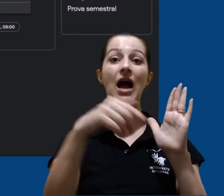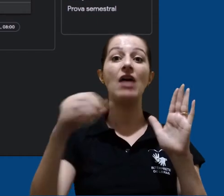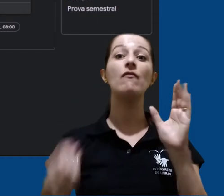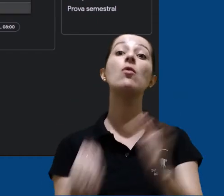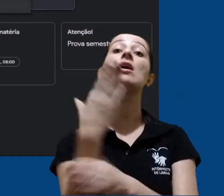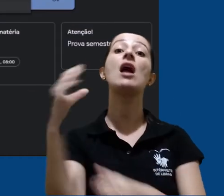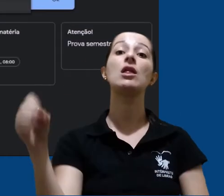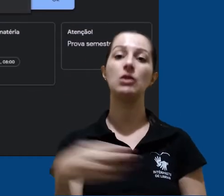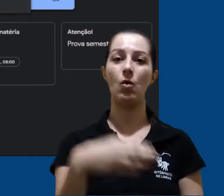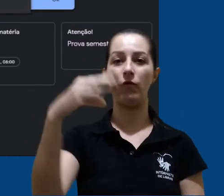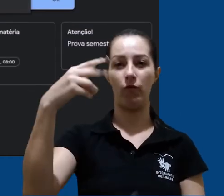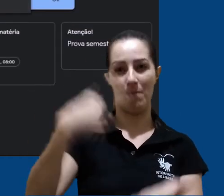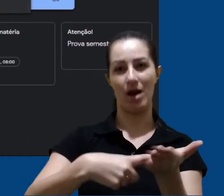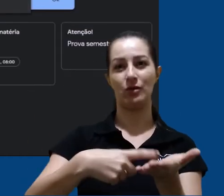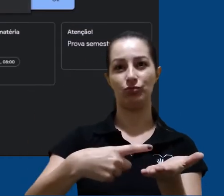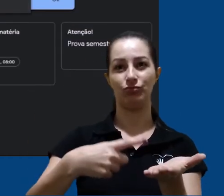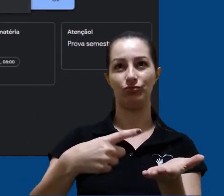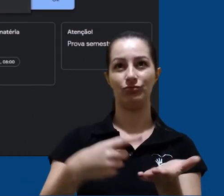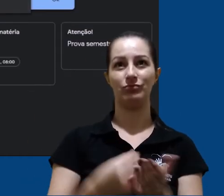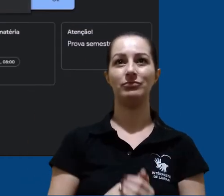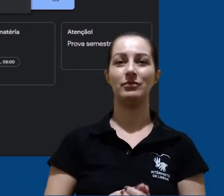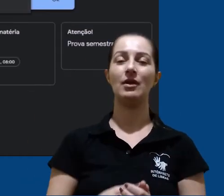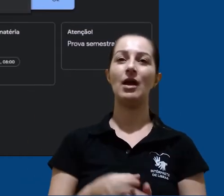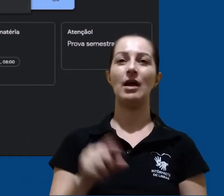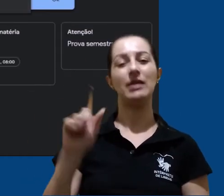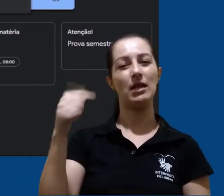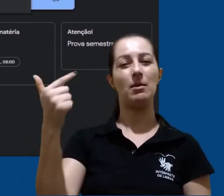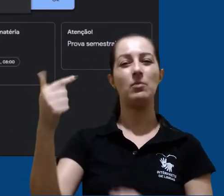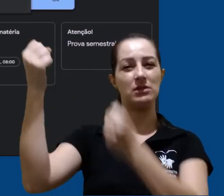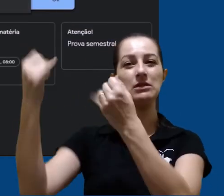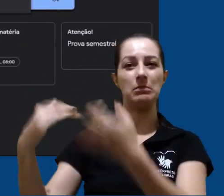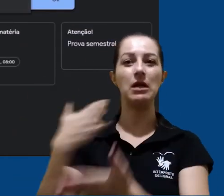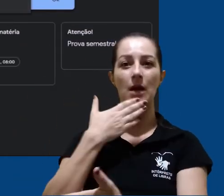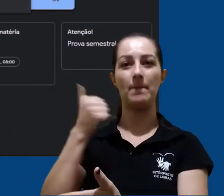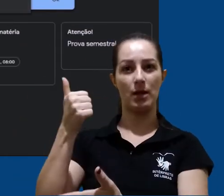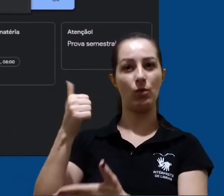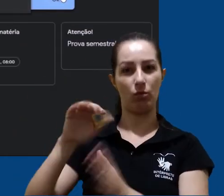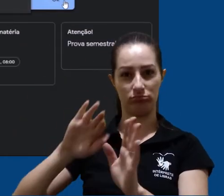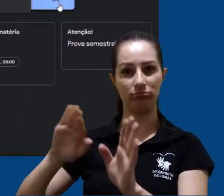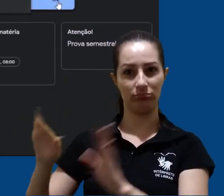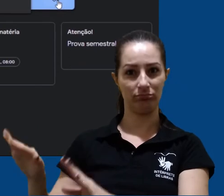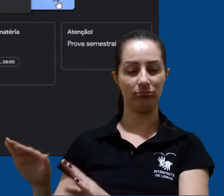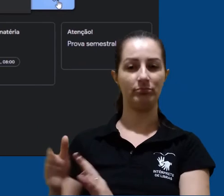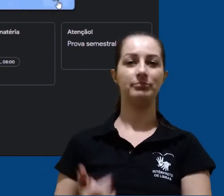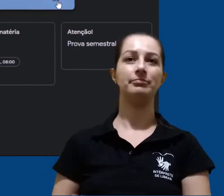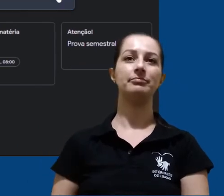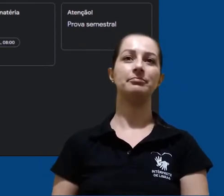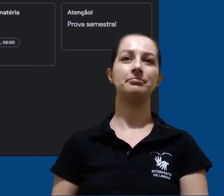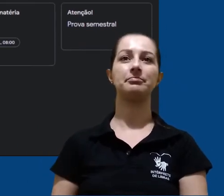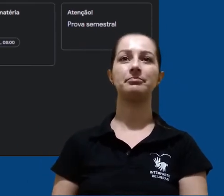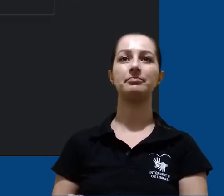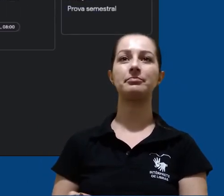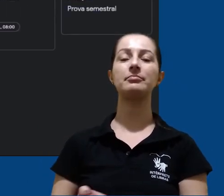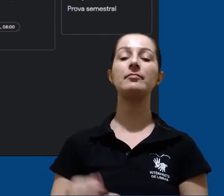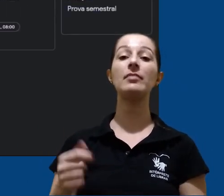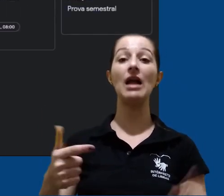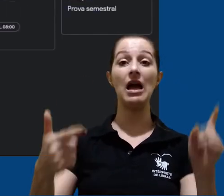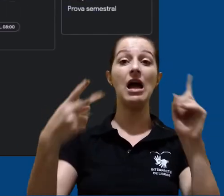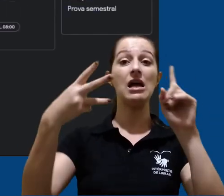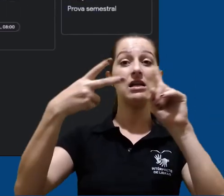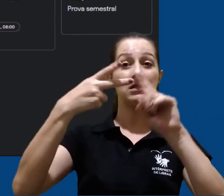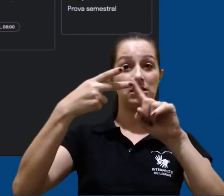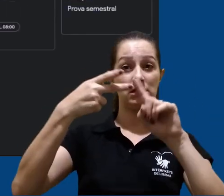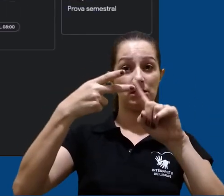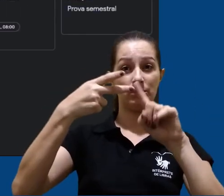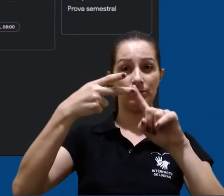criar um novo marcador. Vou criar um para exemplo, mas logo mais para frente nós falamos melhor sobre os marcadores. A segunda